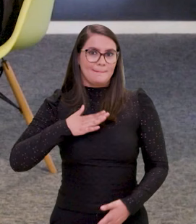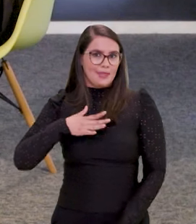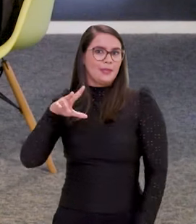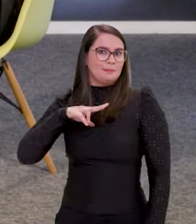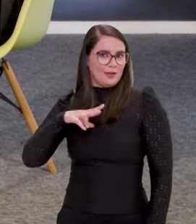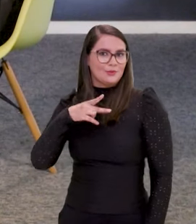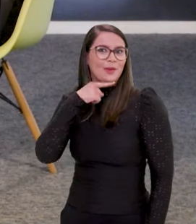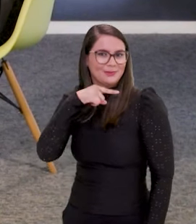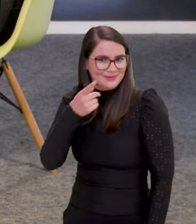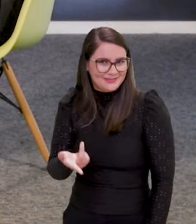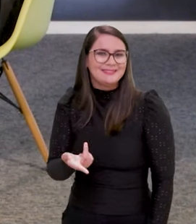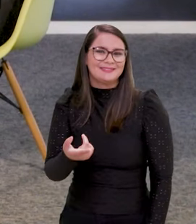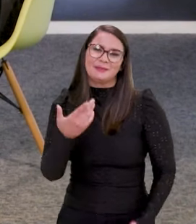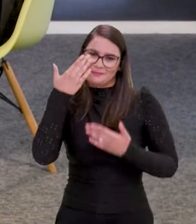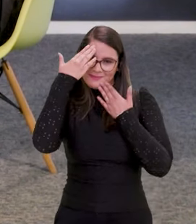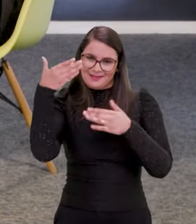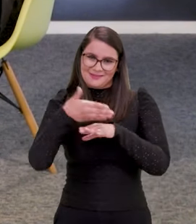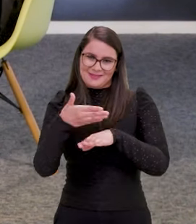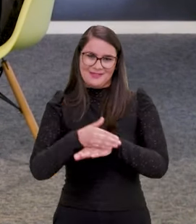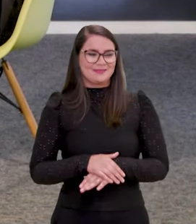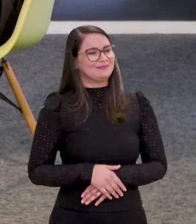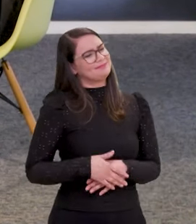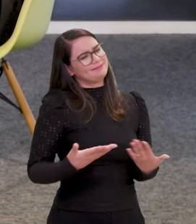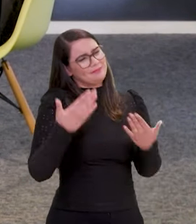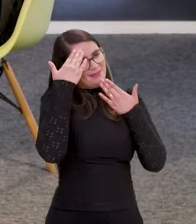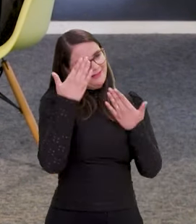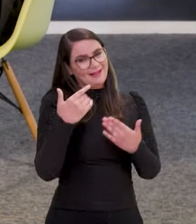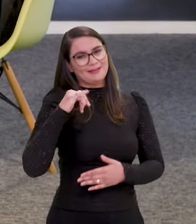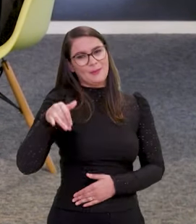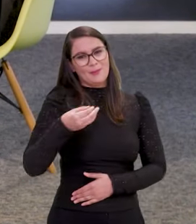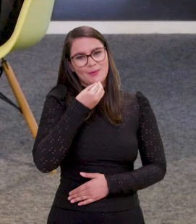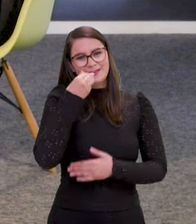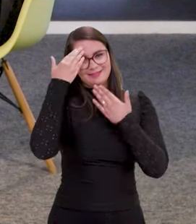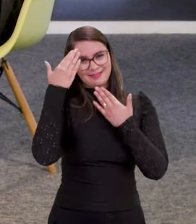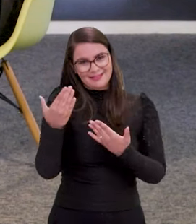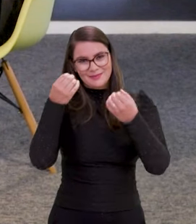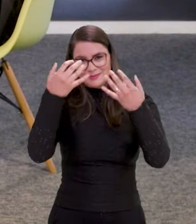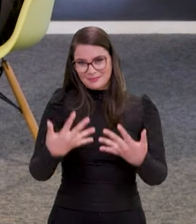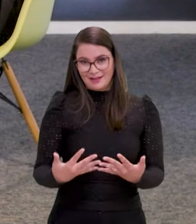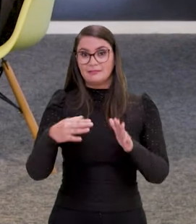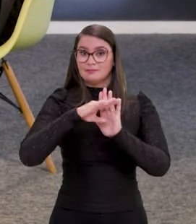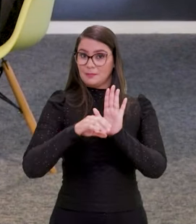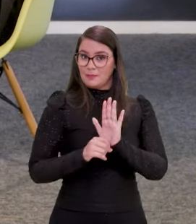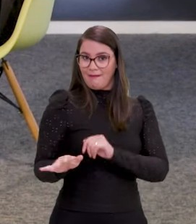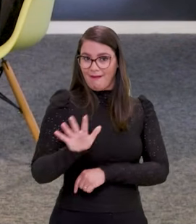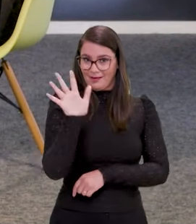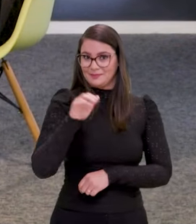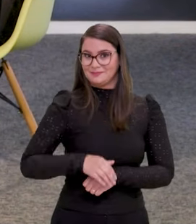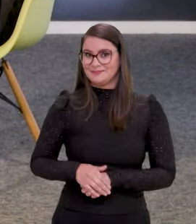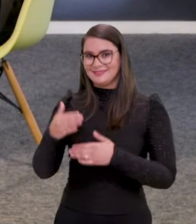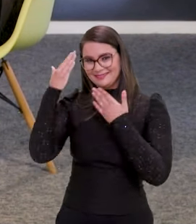minhas, viu? Muito obrigada pela sua participação aqui no Brasil em Pauta. Imagina, muito obrigado. Eu que agradeço a oportunidade de estar esclarecendo isso aí é uma pauta muito cara.